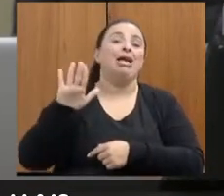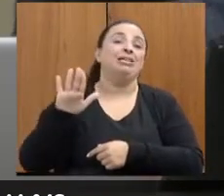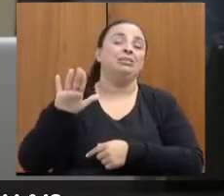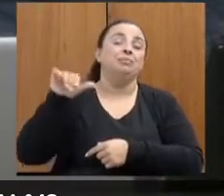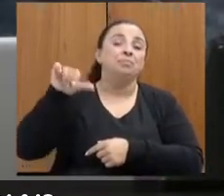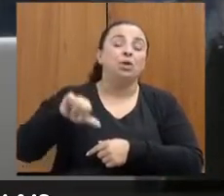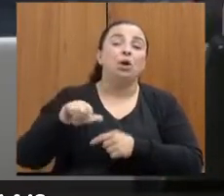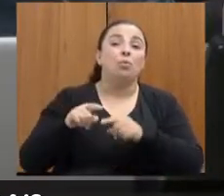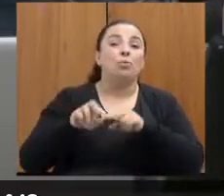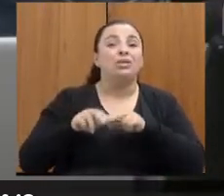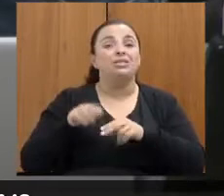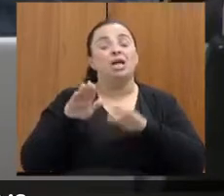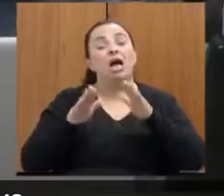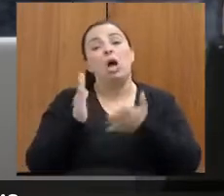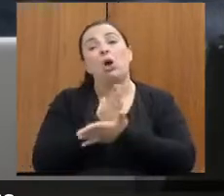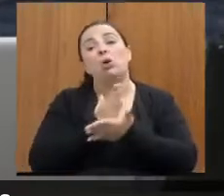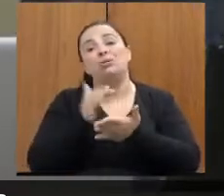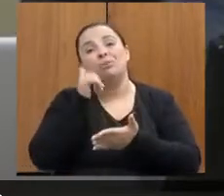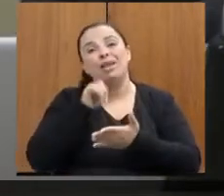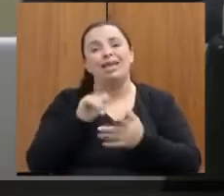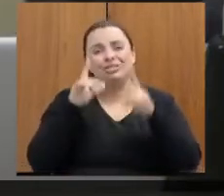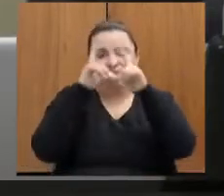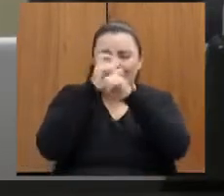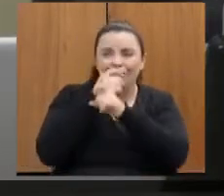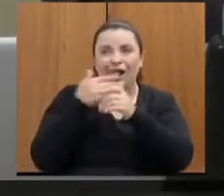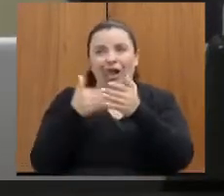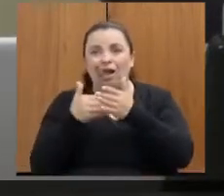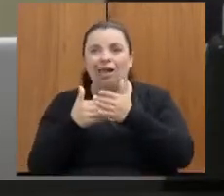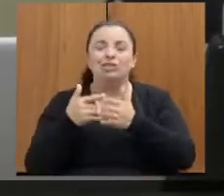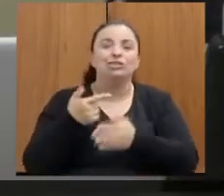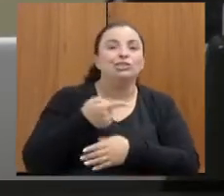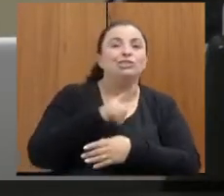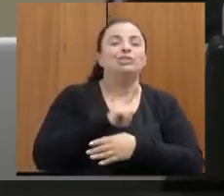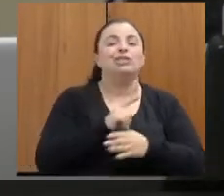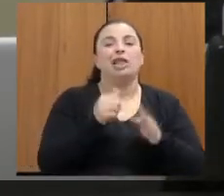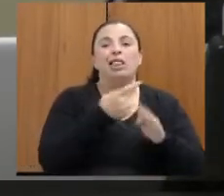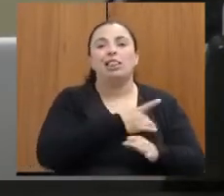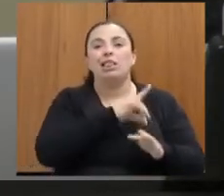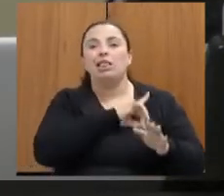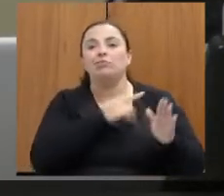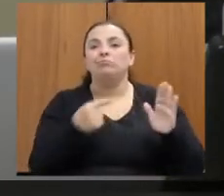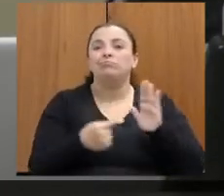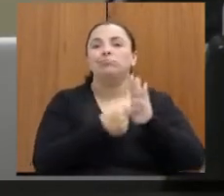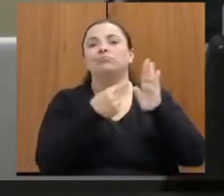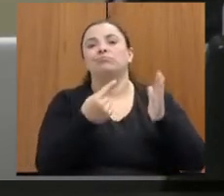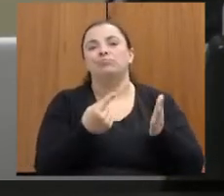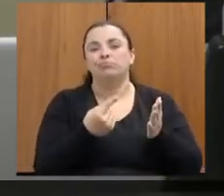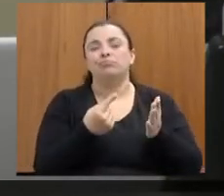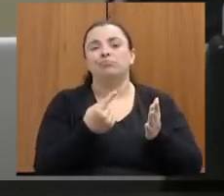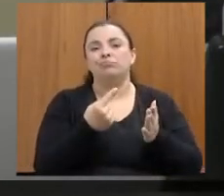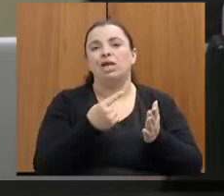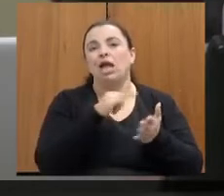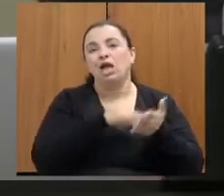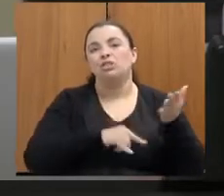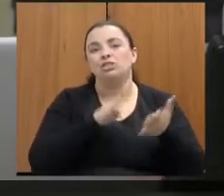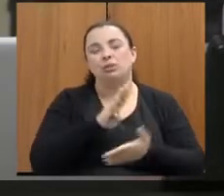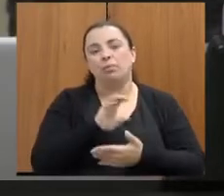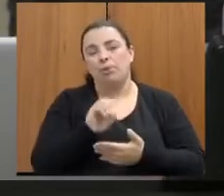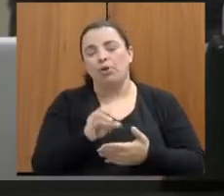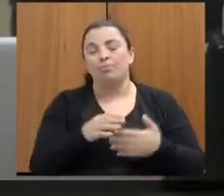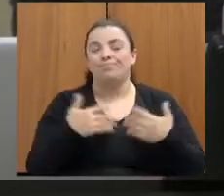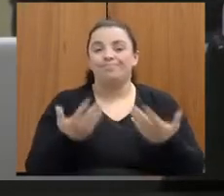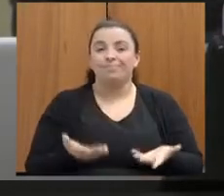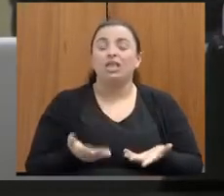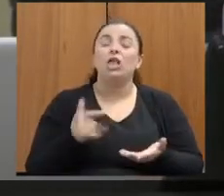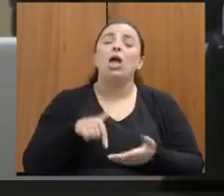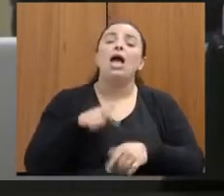conversar aqui um pouco sobre tudo isso. haverá um espaço para que vocês possam compartilhar conosco as experiências. Eu sei